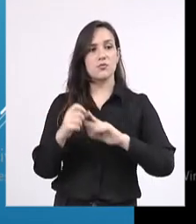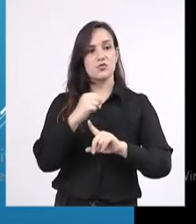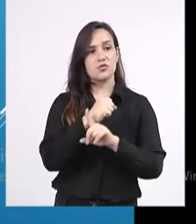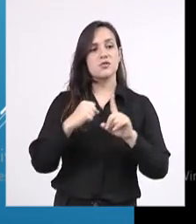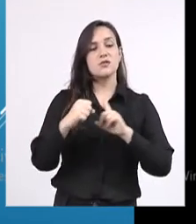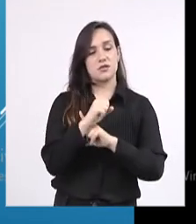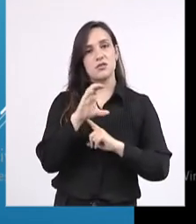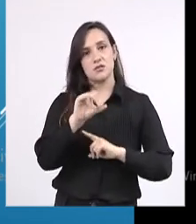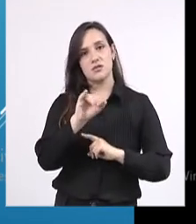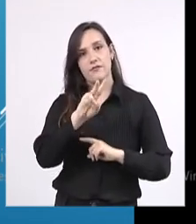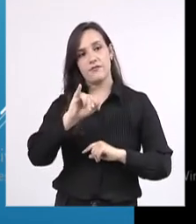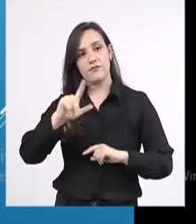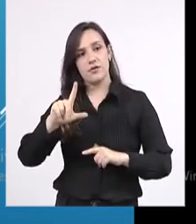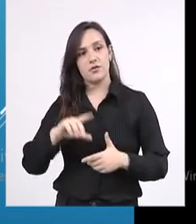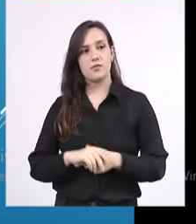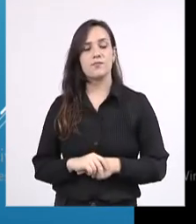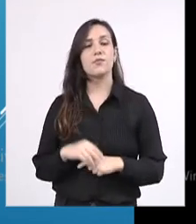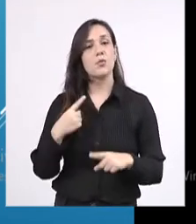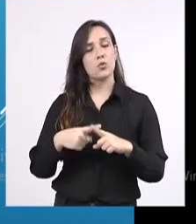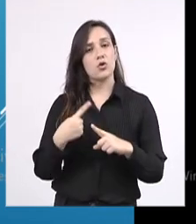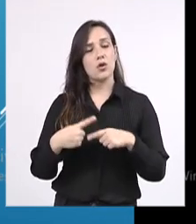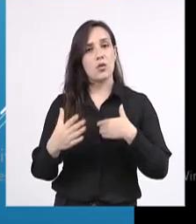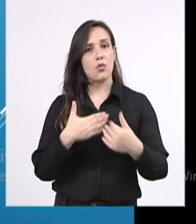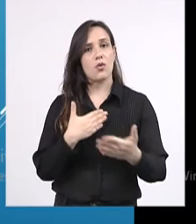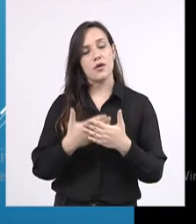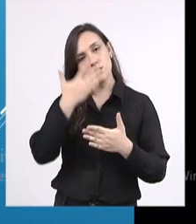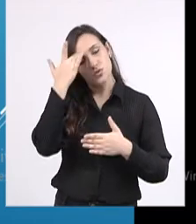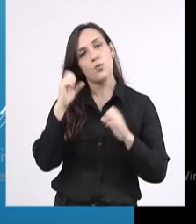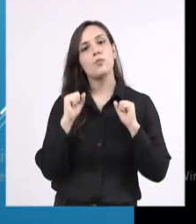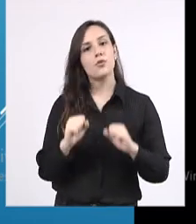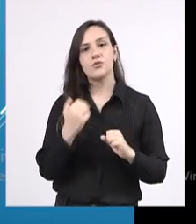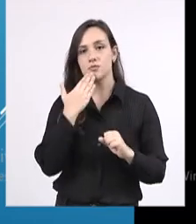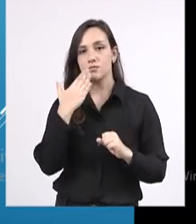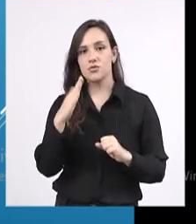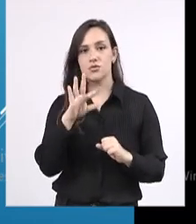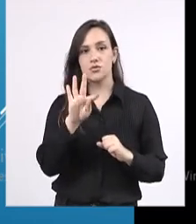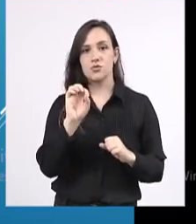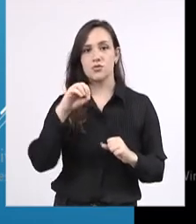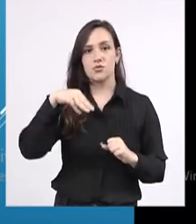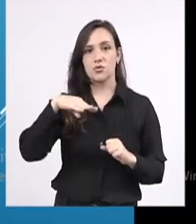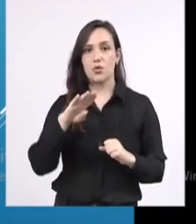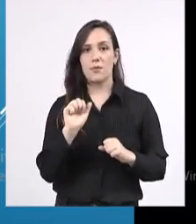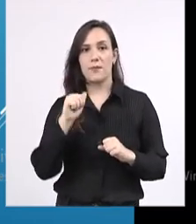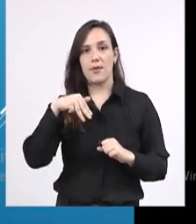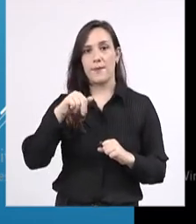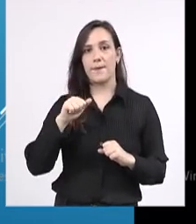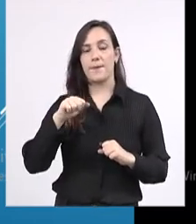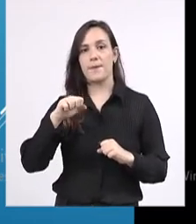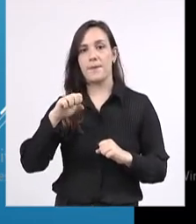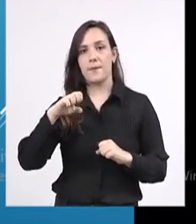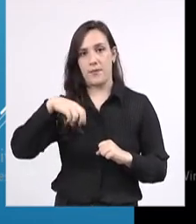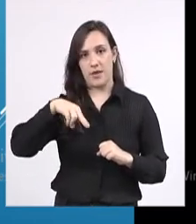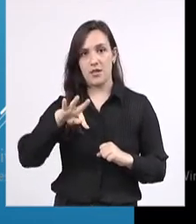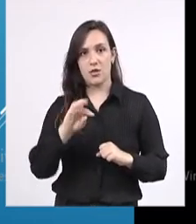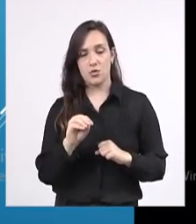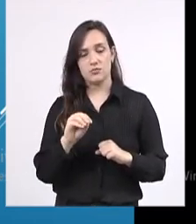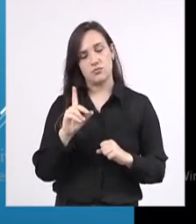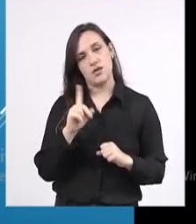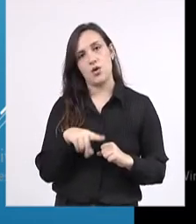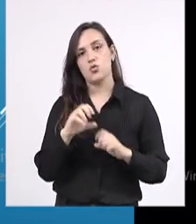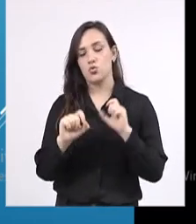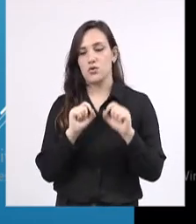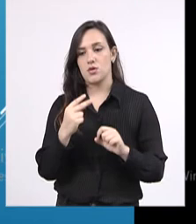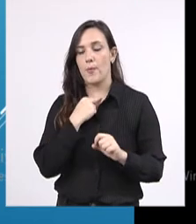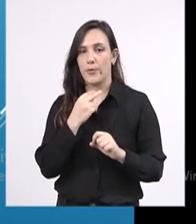porque qualquer cidadão, de acordo com a lei, pode pedir o tombamento do Parque dos Poderes. E o artigo 2º